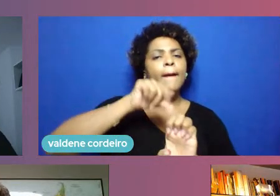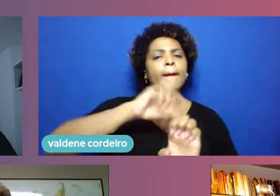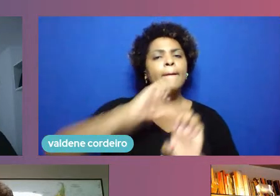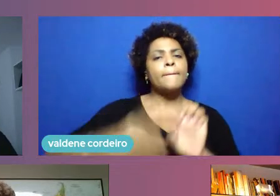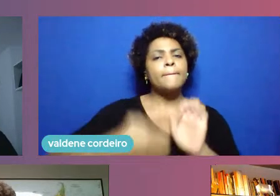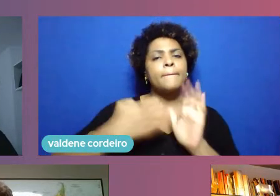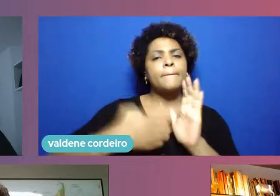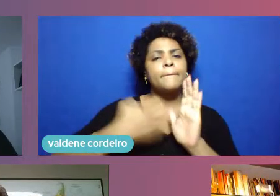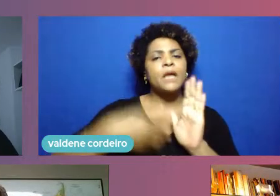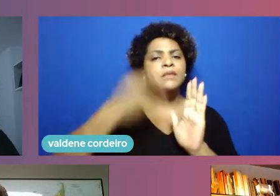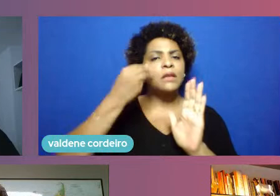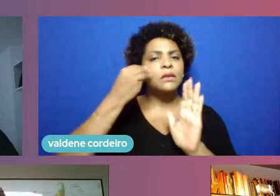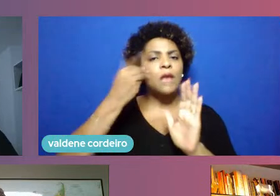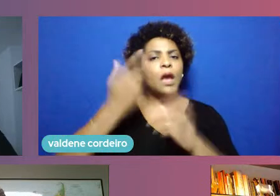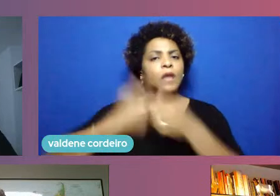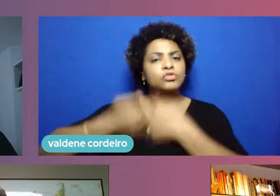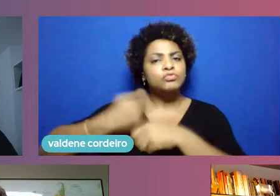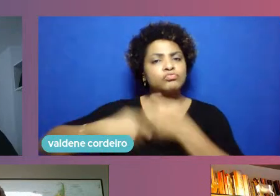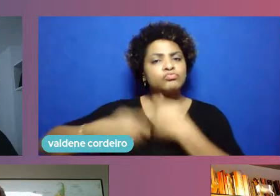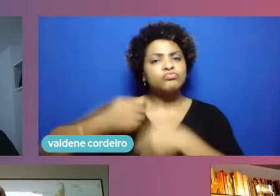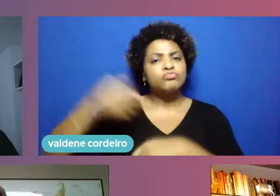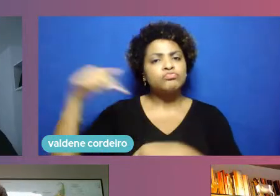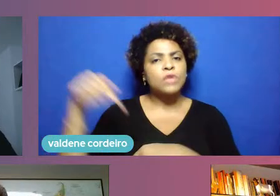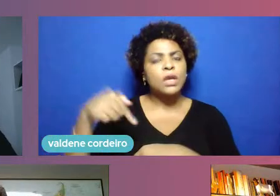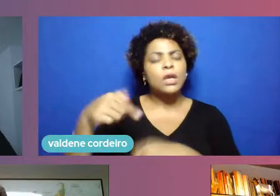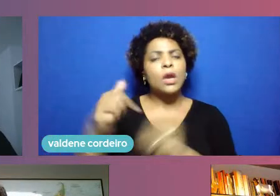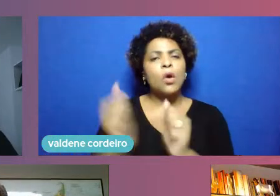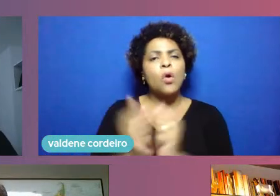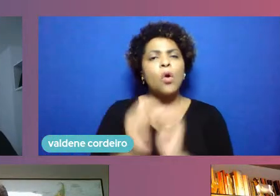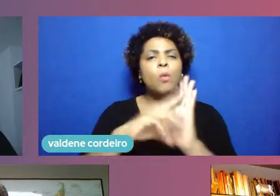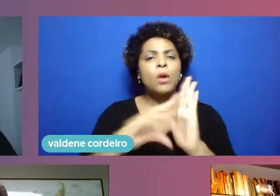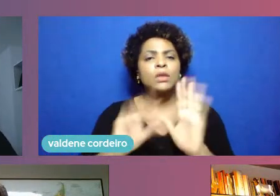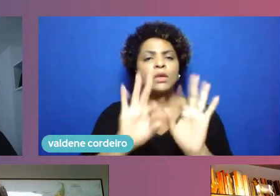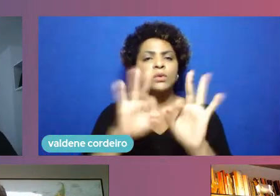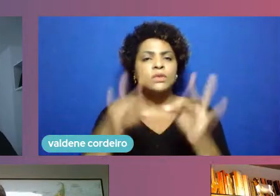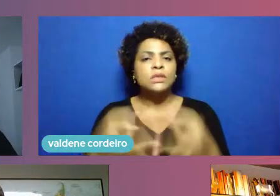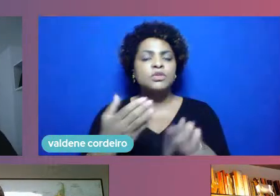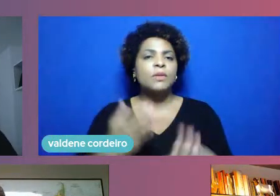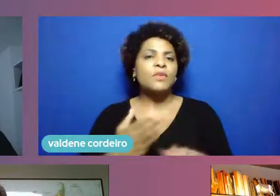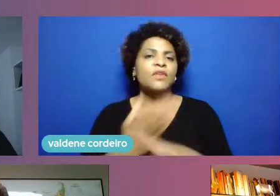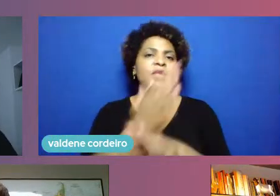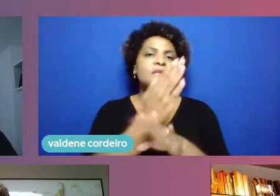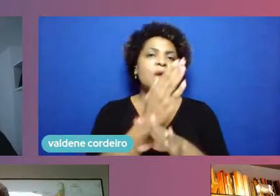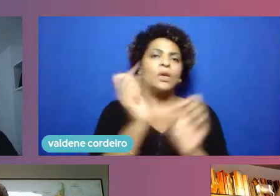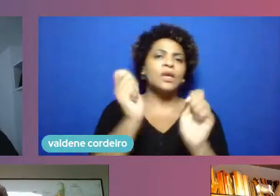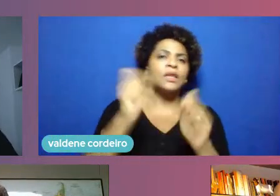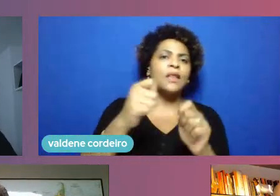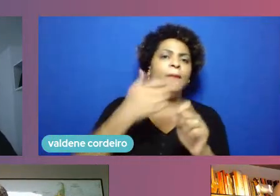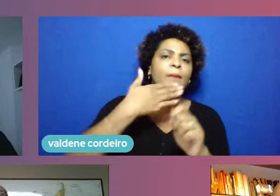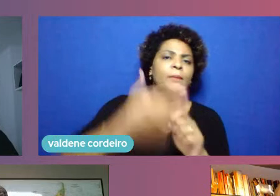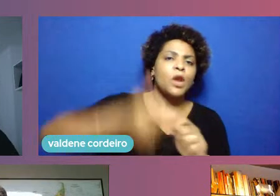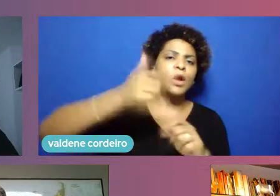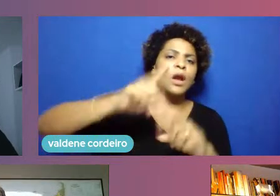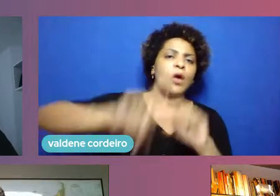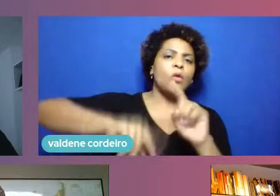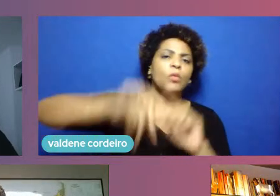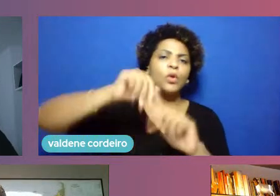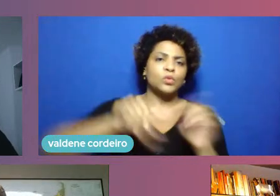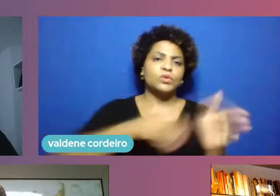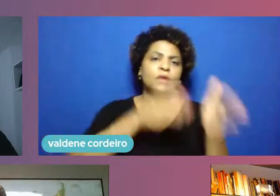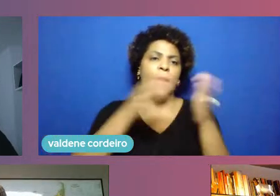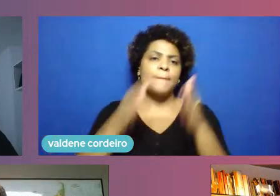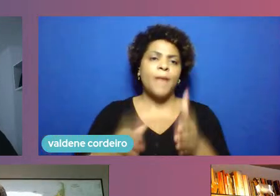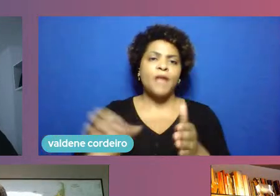temporariamente com um modelo simplificado de aprovação e, a partir daí, possam escalar os seus produtos a partir dessa validação em